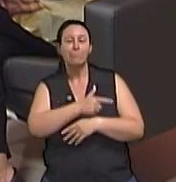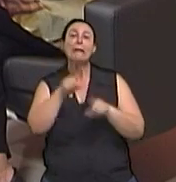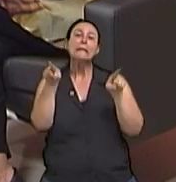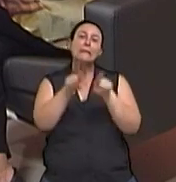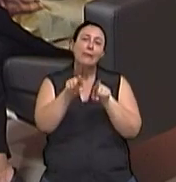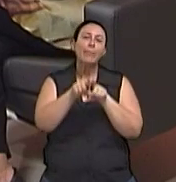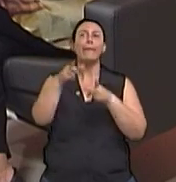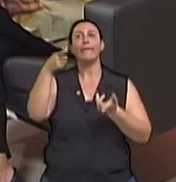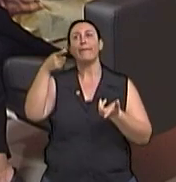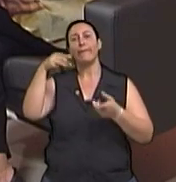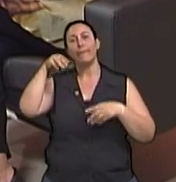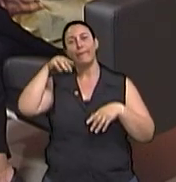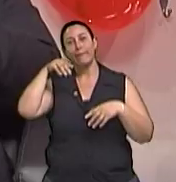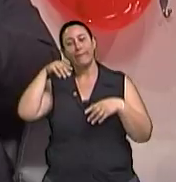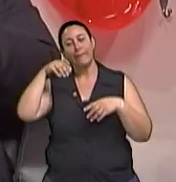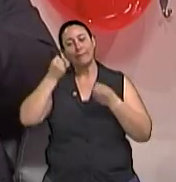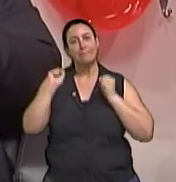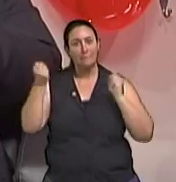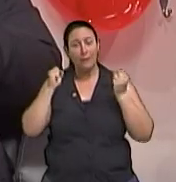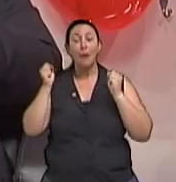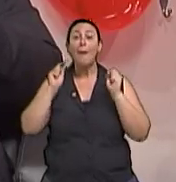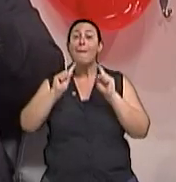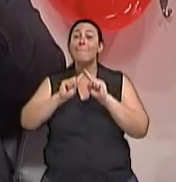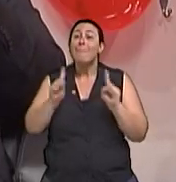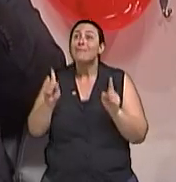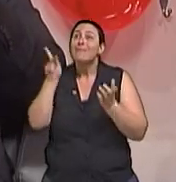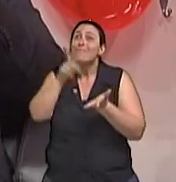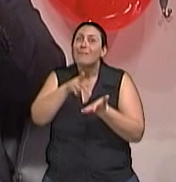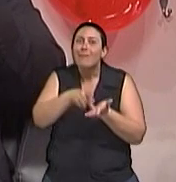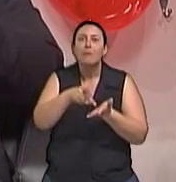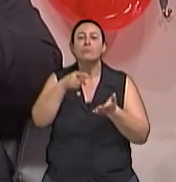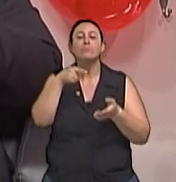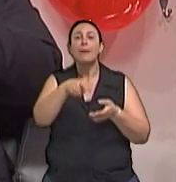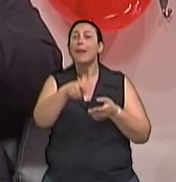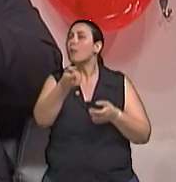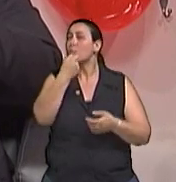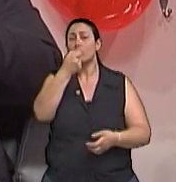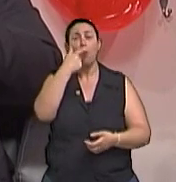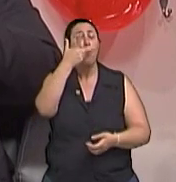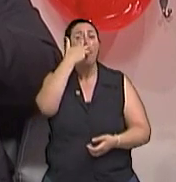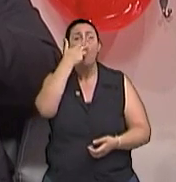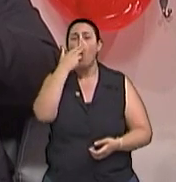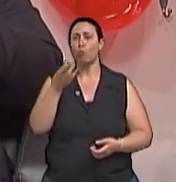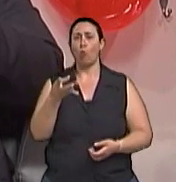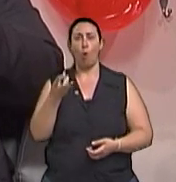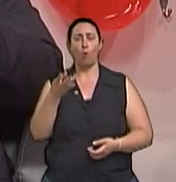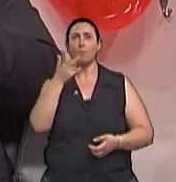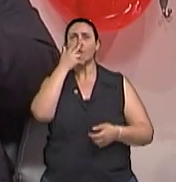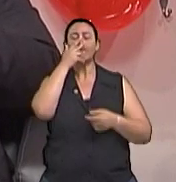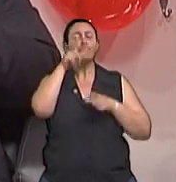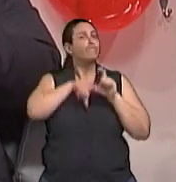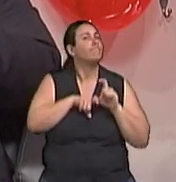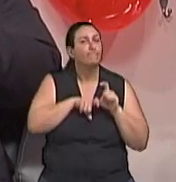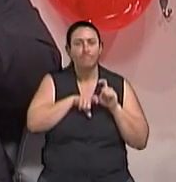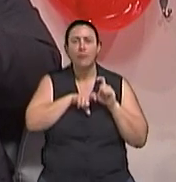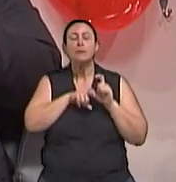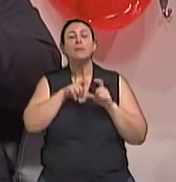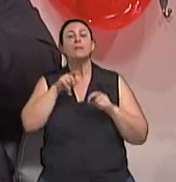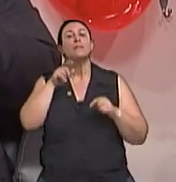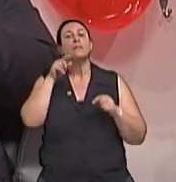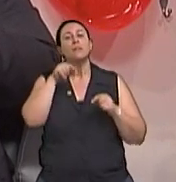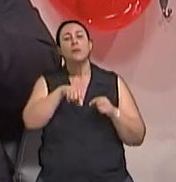uma dose maior para ele fazer o mesmo efeito. Nesse sentido, ele funciona como qualquer droga. Ele tem um potencial de adição, ou seja, de vício,